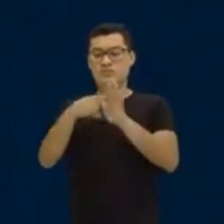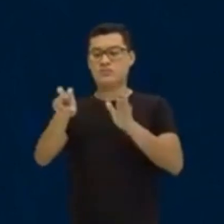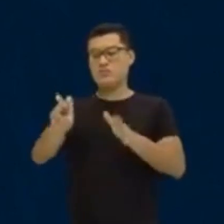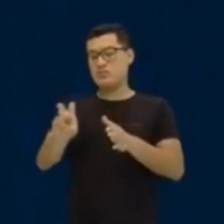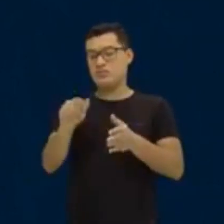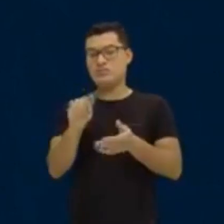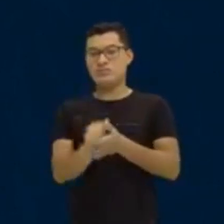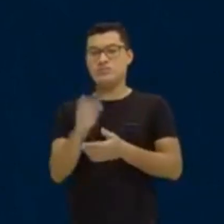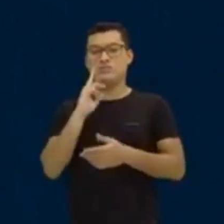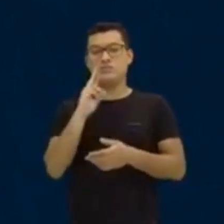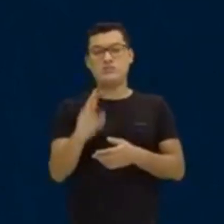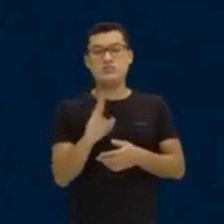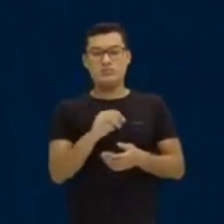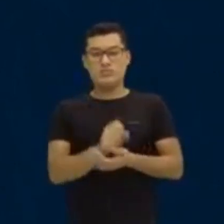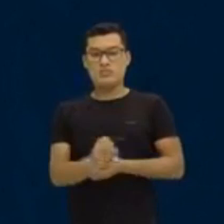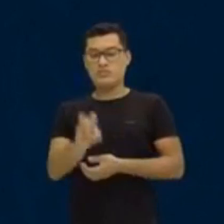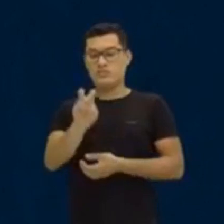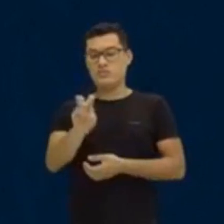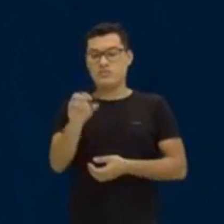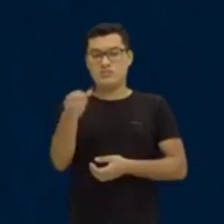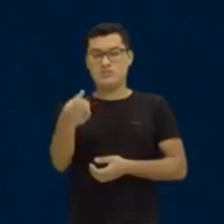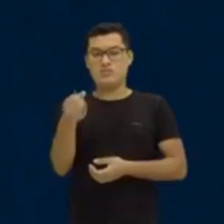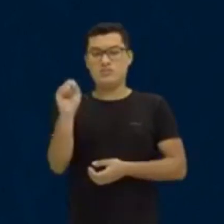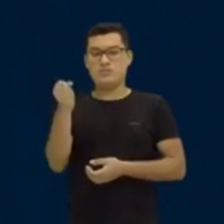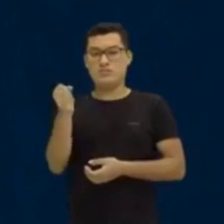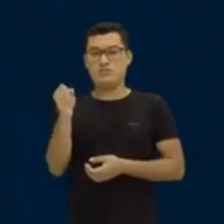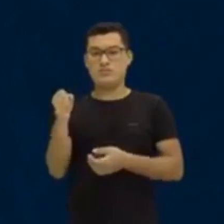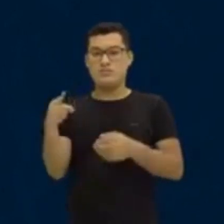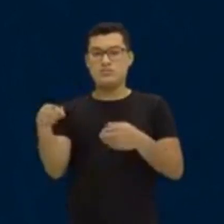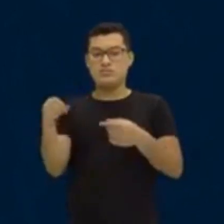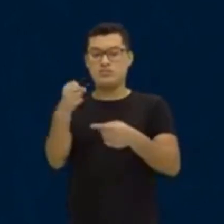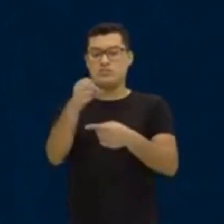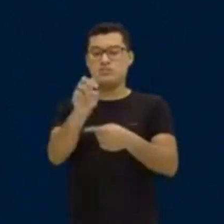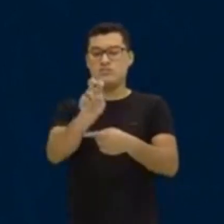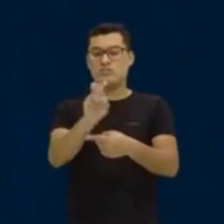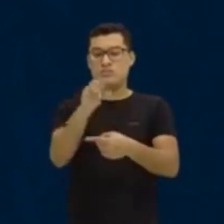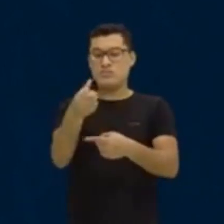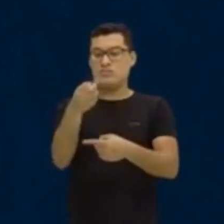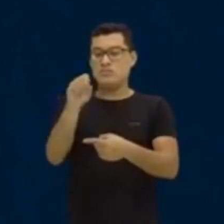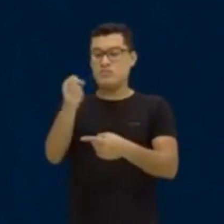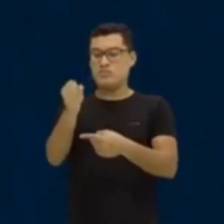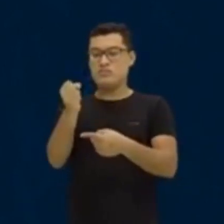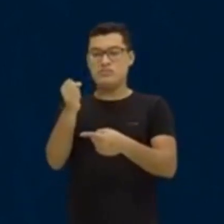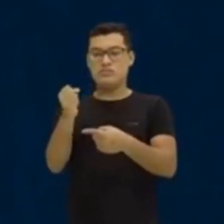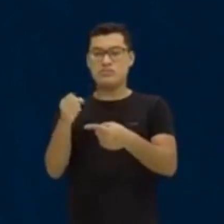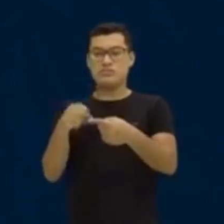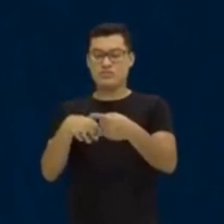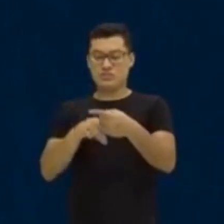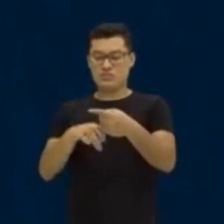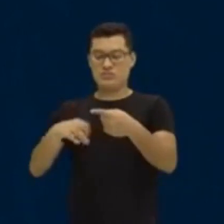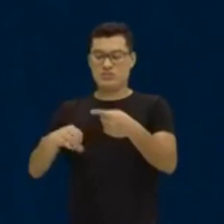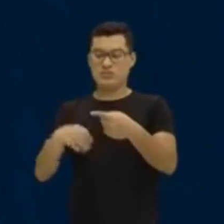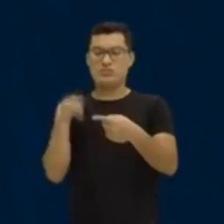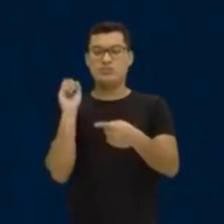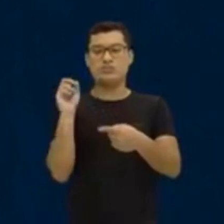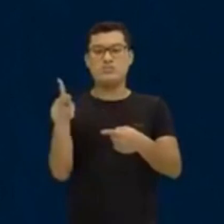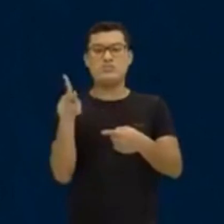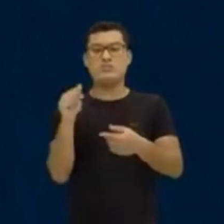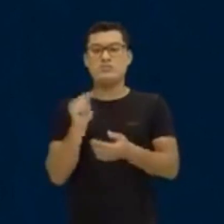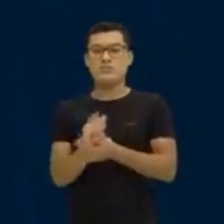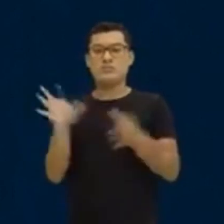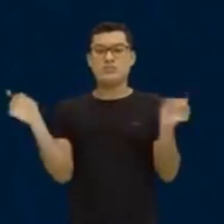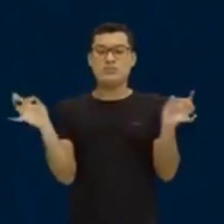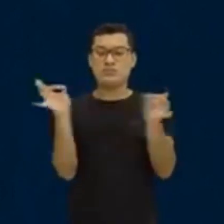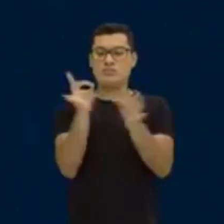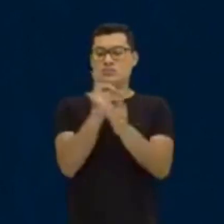5 vai dar 568 sobre 99. Encerrando aí